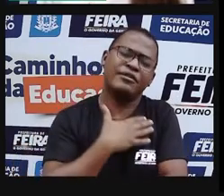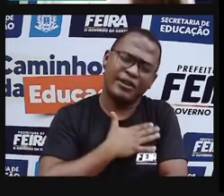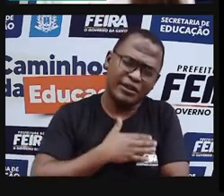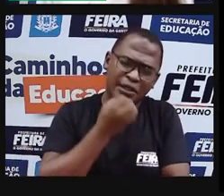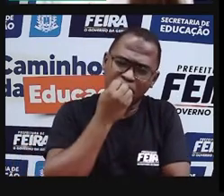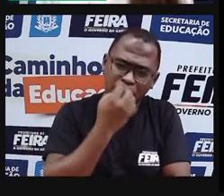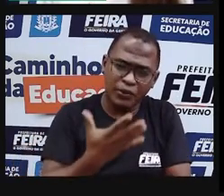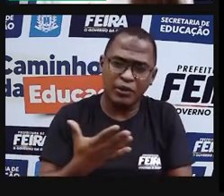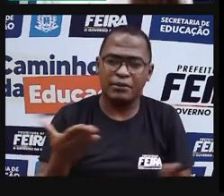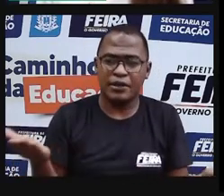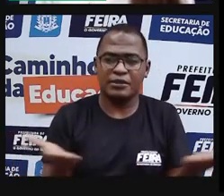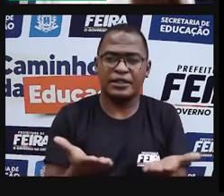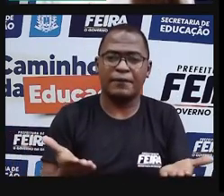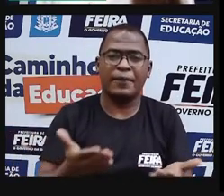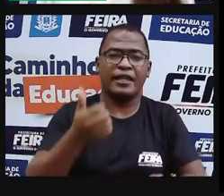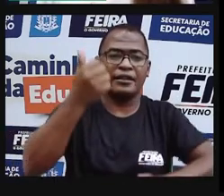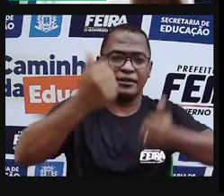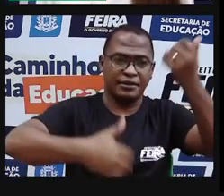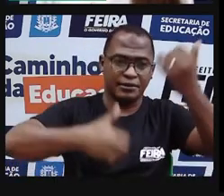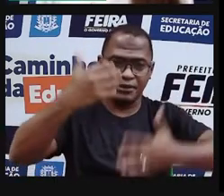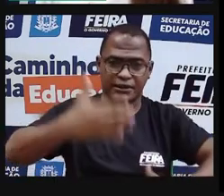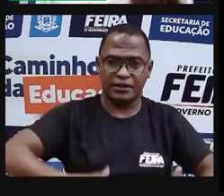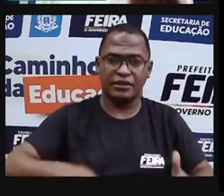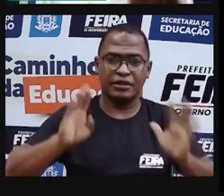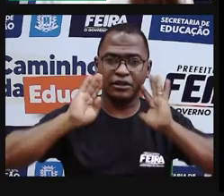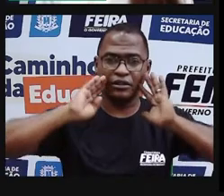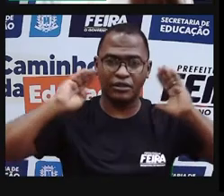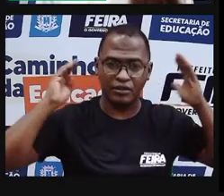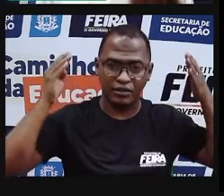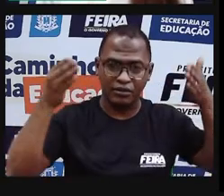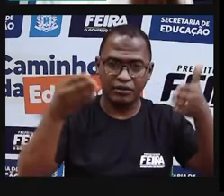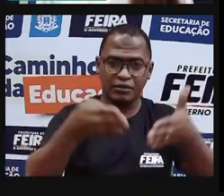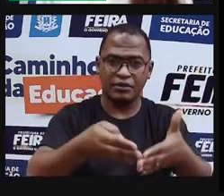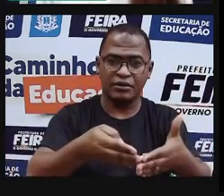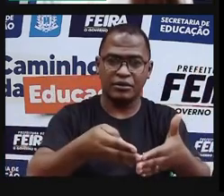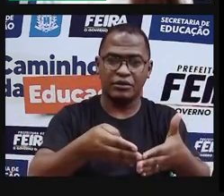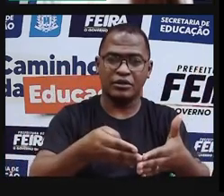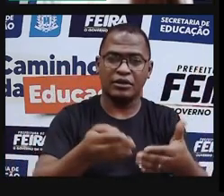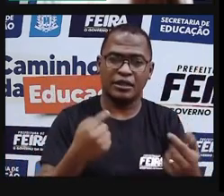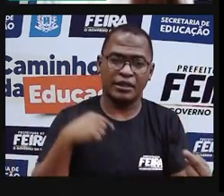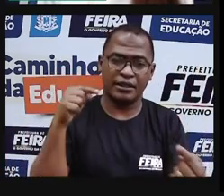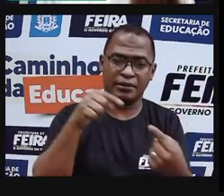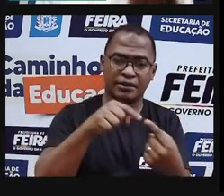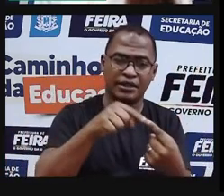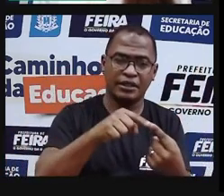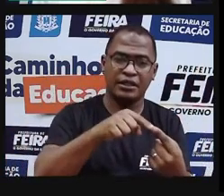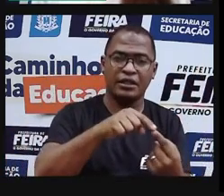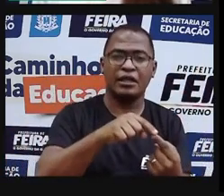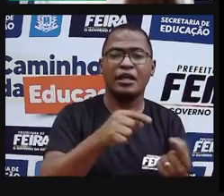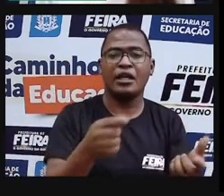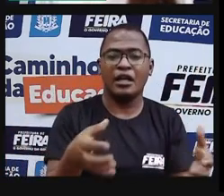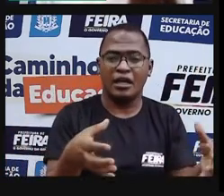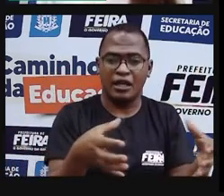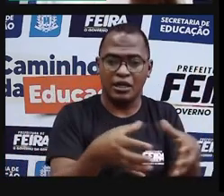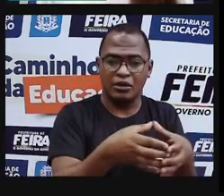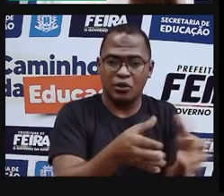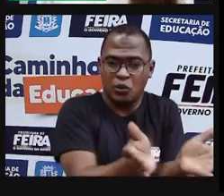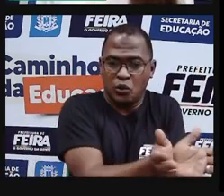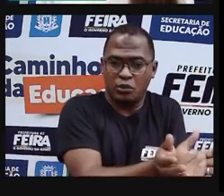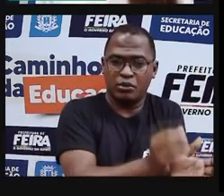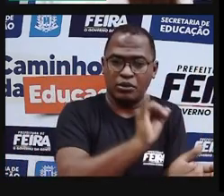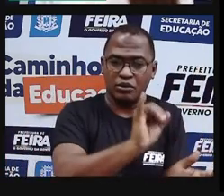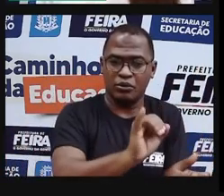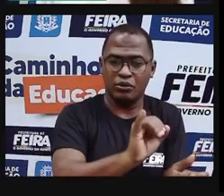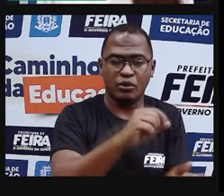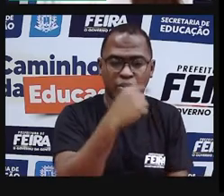Então, essa aula está direcionada para as turmas 1, 2, e 3, do primeiro segmento da EJA, tá